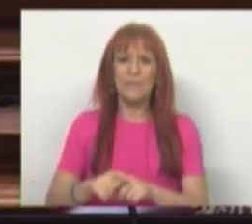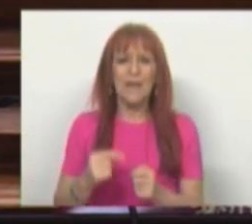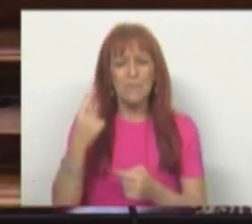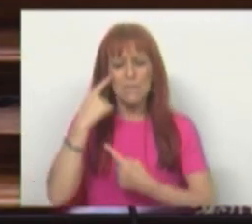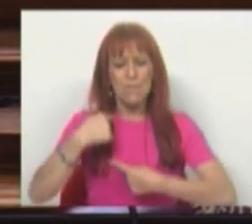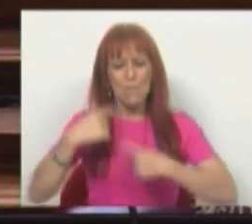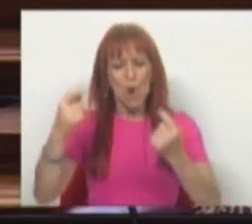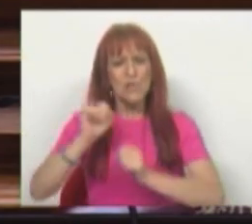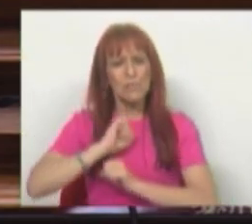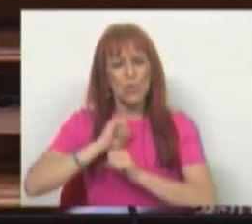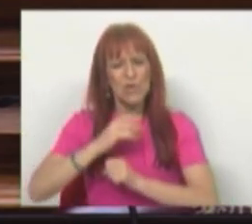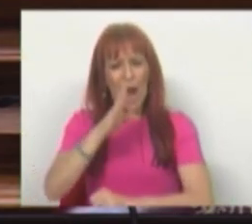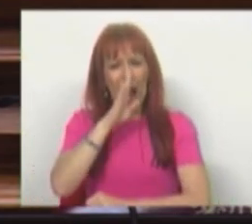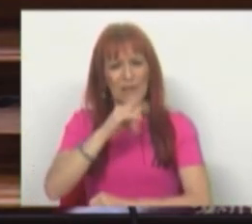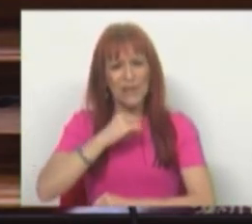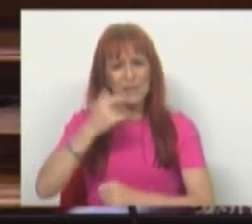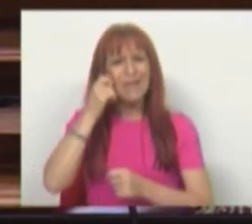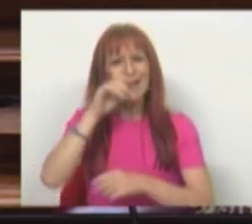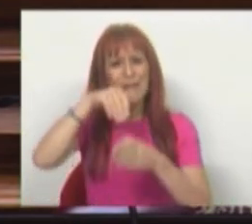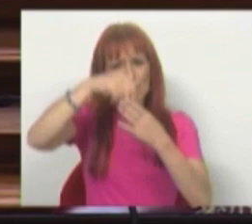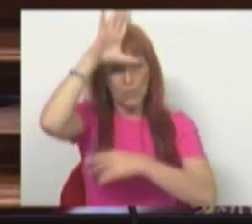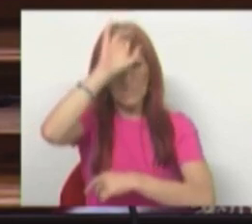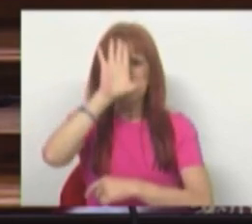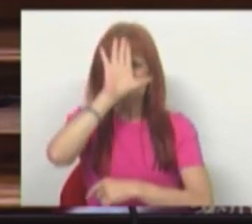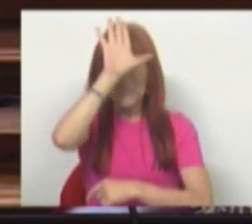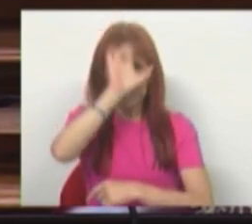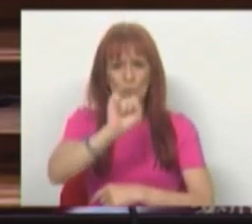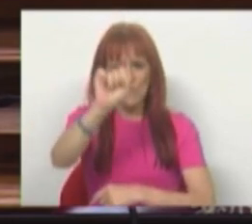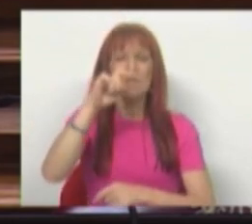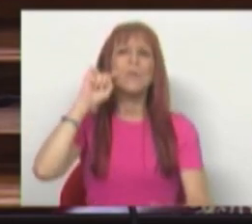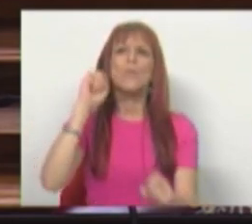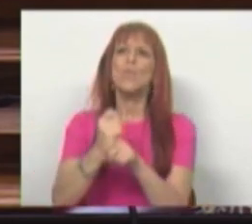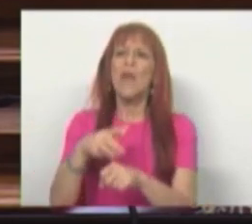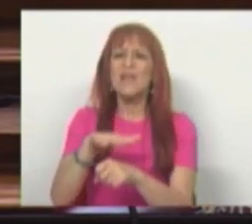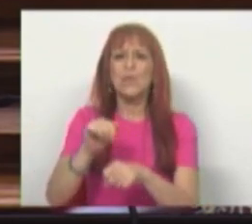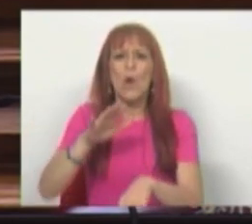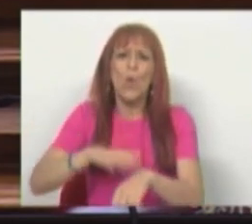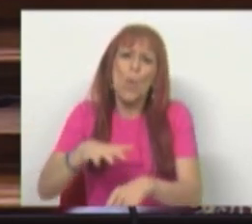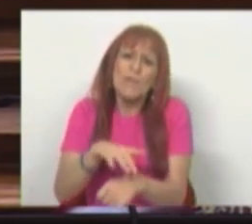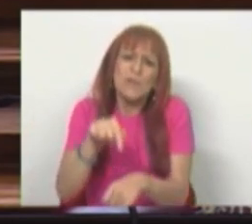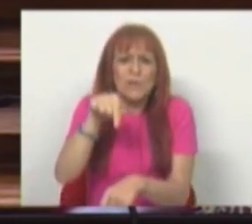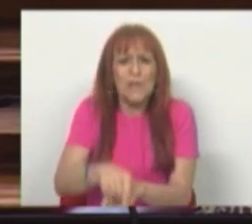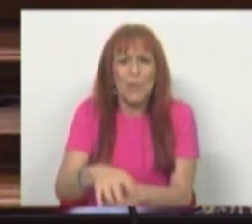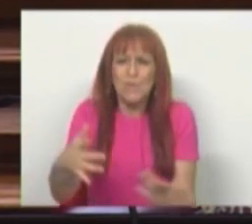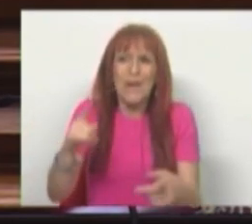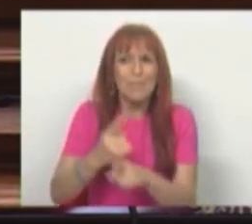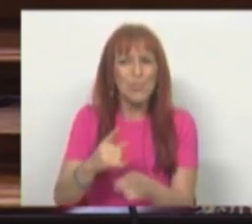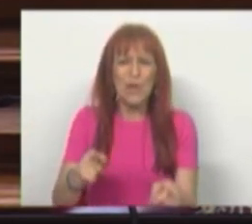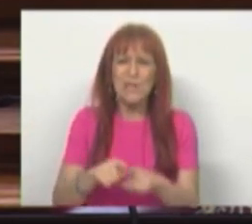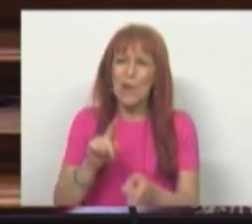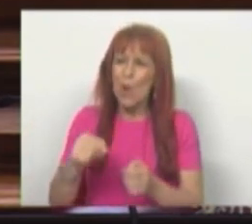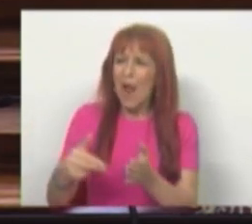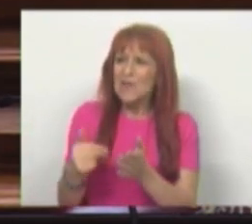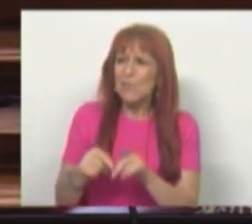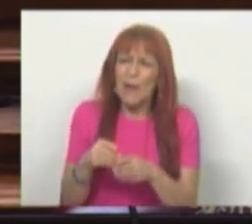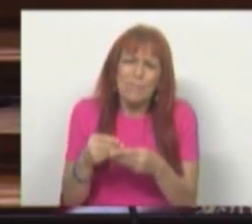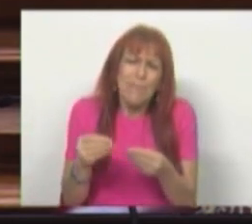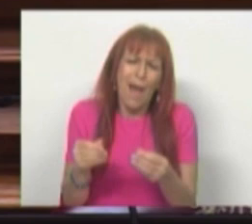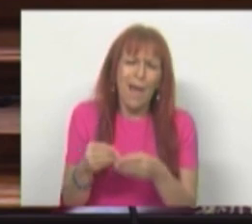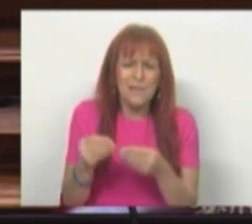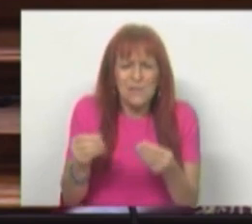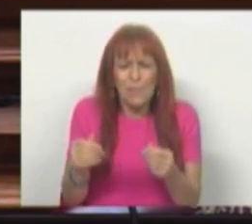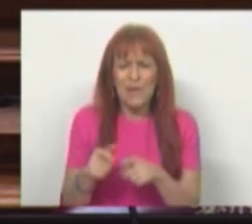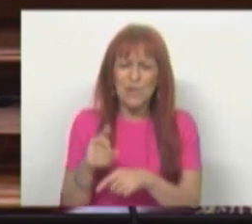revela a atitude dos governantes. Se os governantes insistem muito que a situação é conjuntural é porque estão no fundo à espera que ela passe